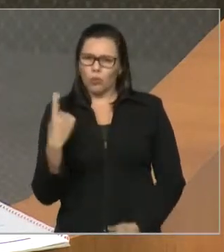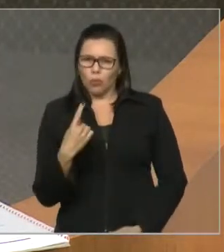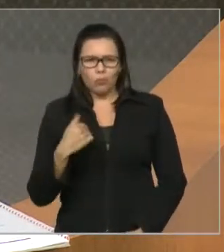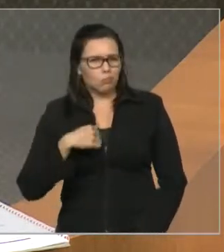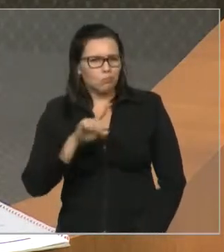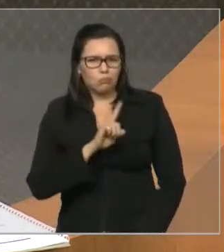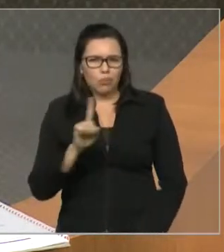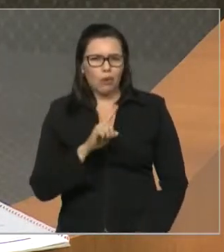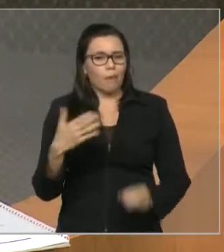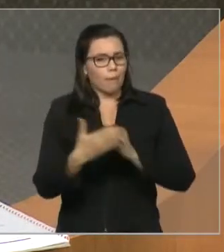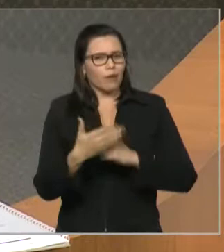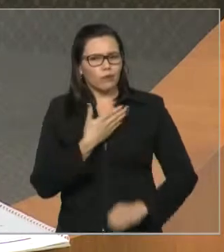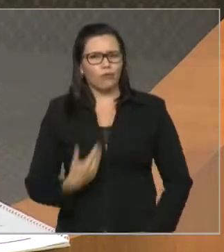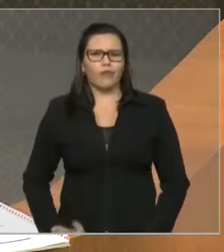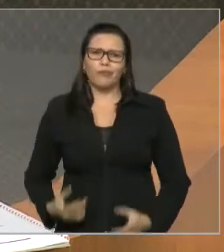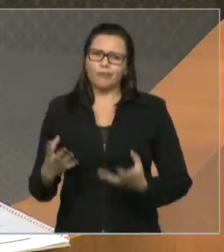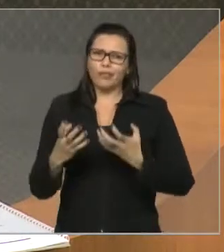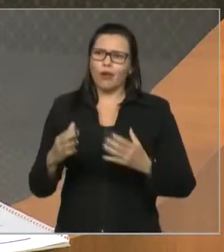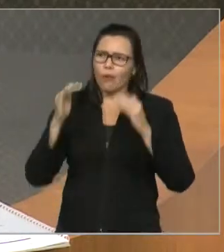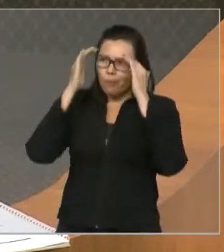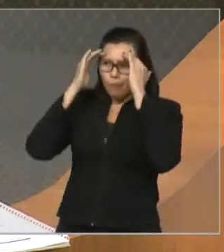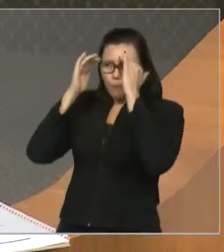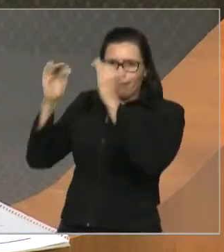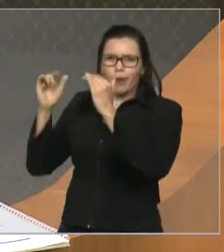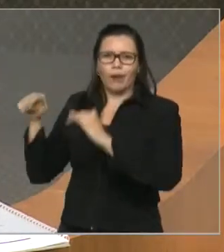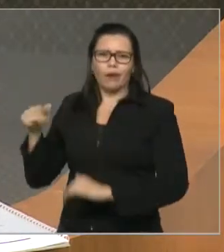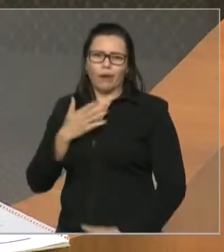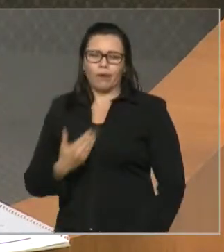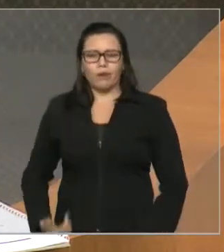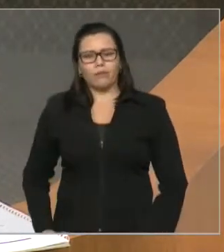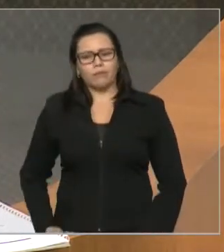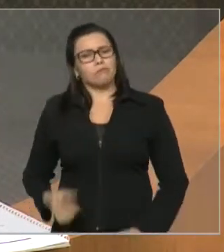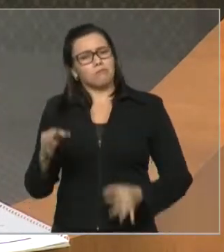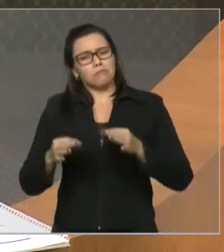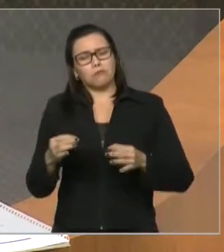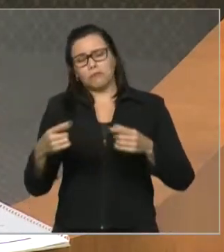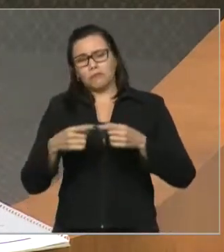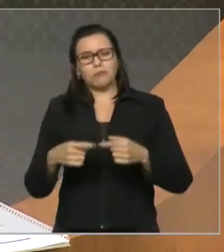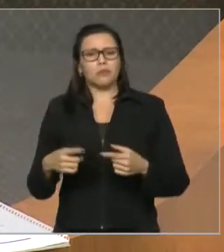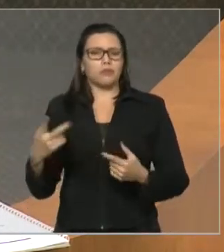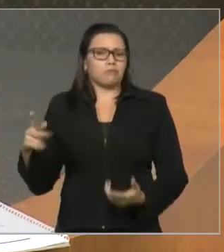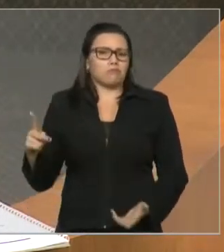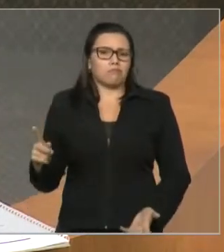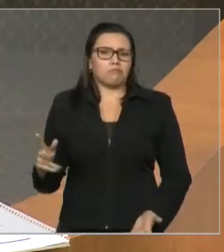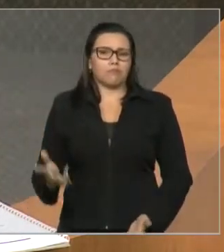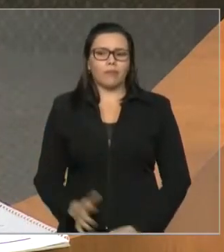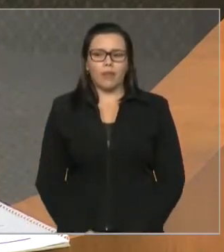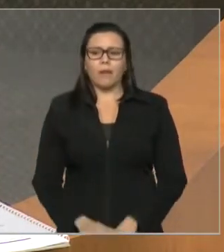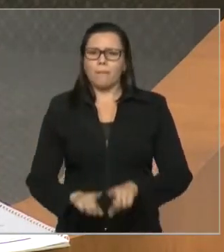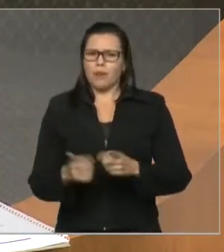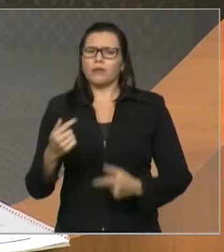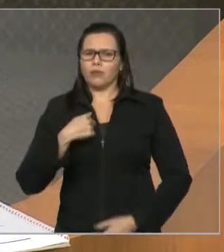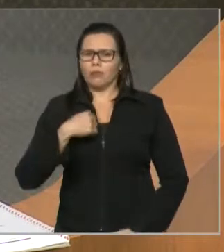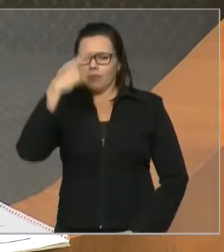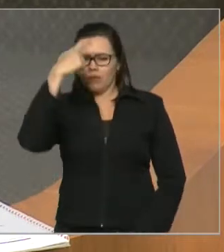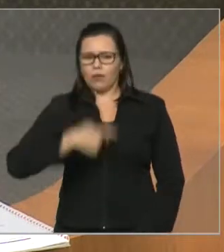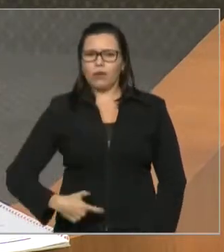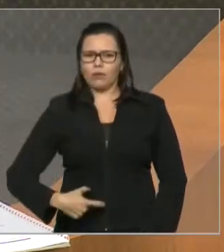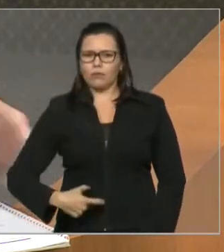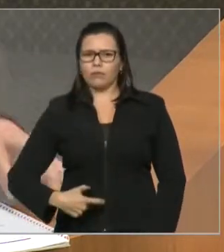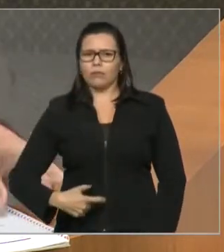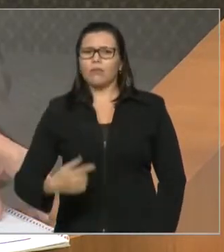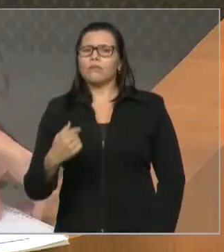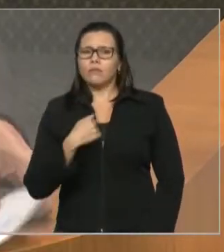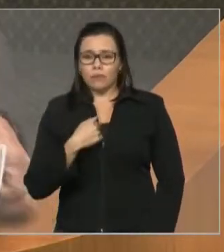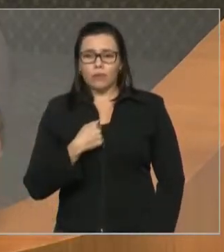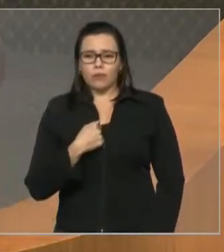estão a serviço do rei, mas é justo que eles façam o que quiserem. Agora, compete a mim fazer o